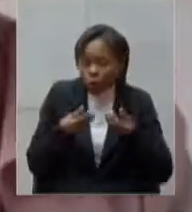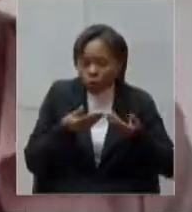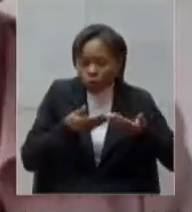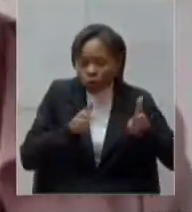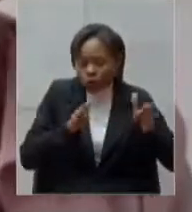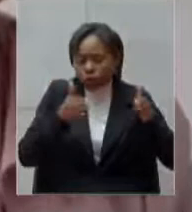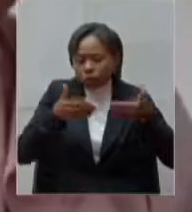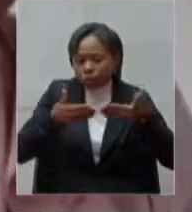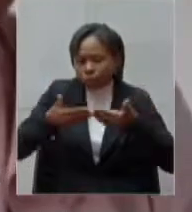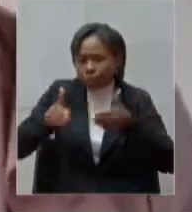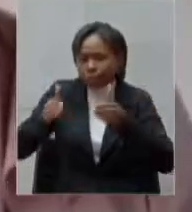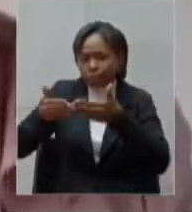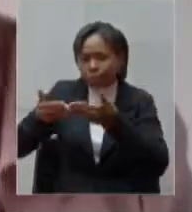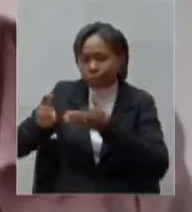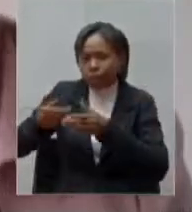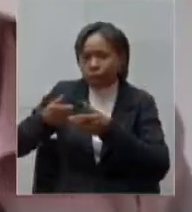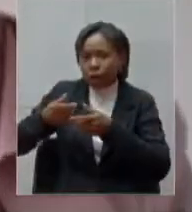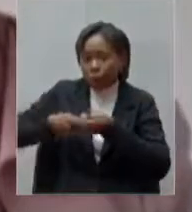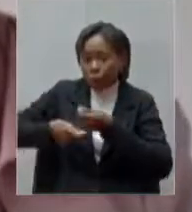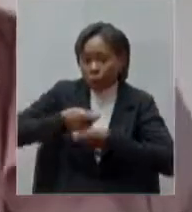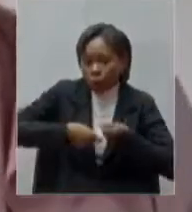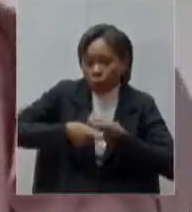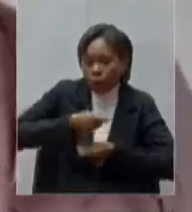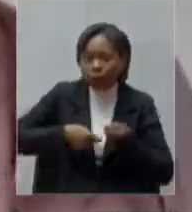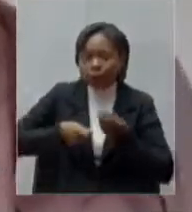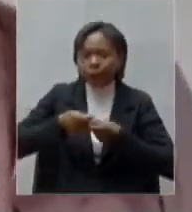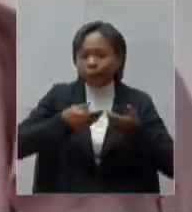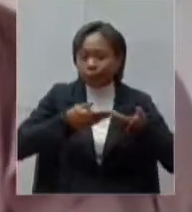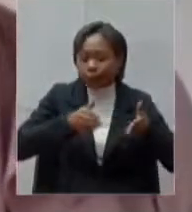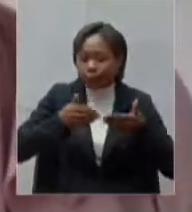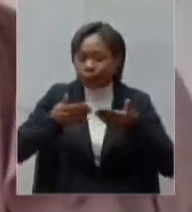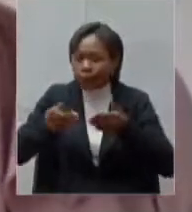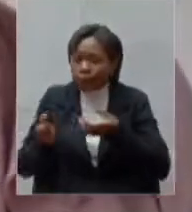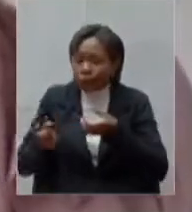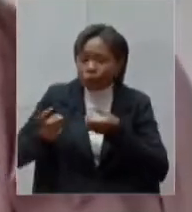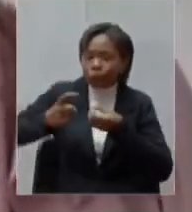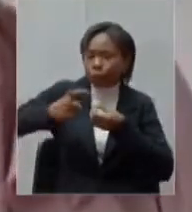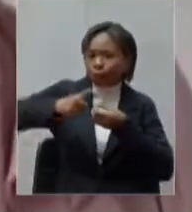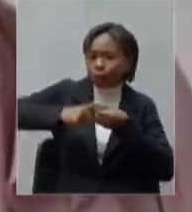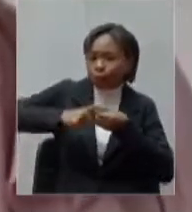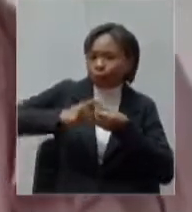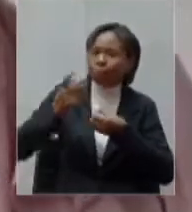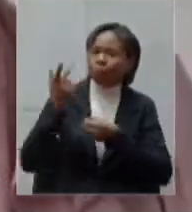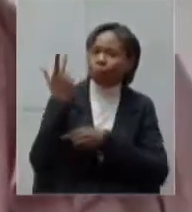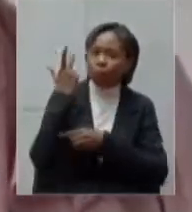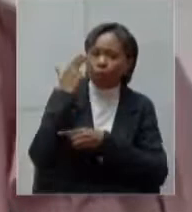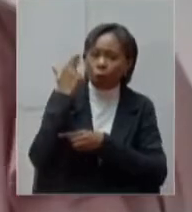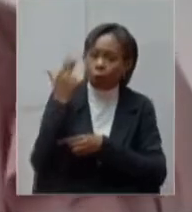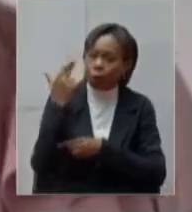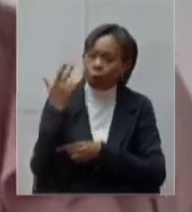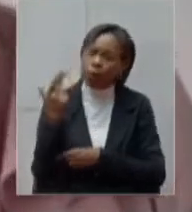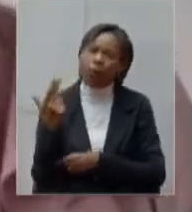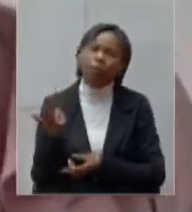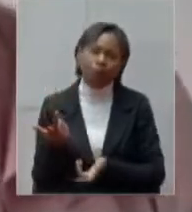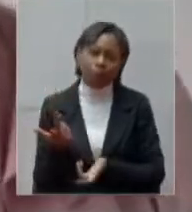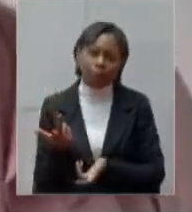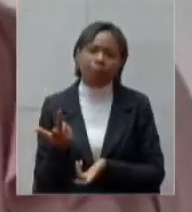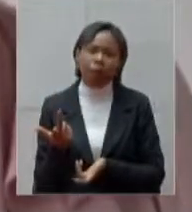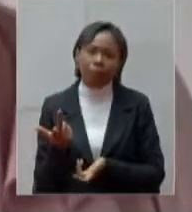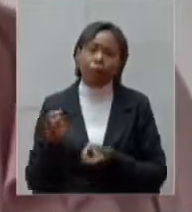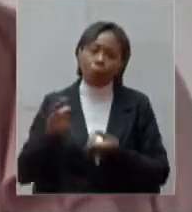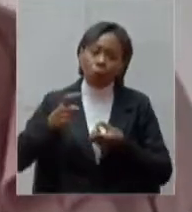seus comércios de voltar a normalidade às